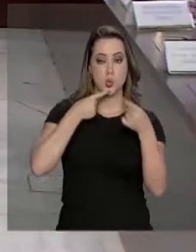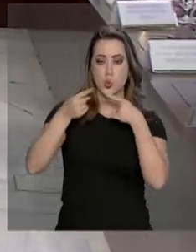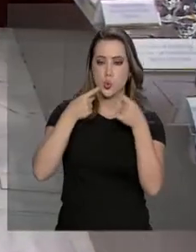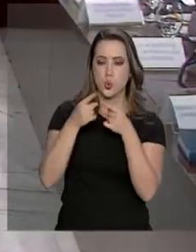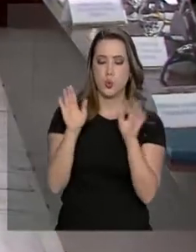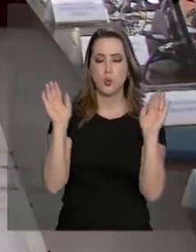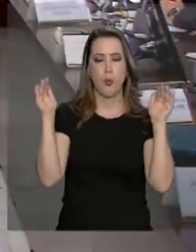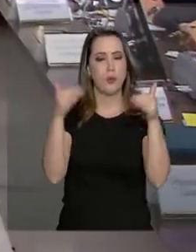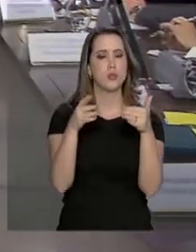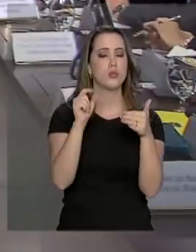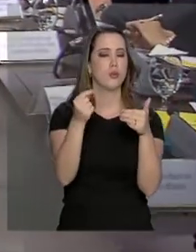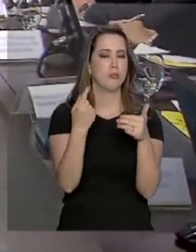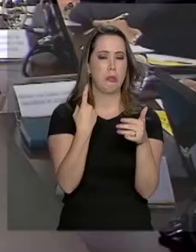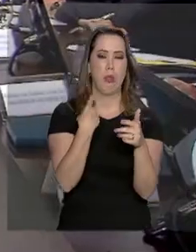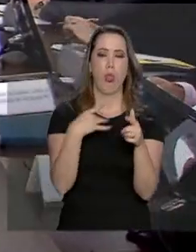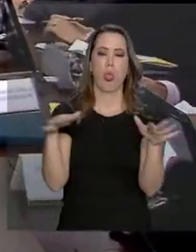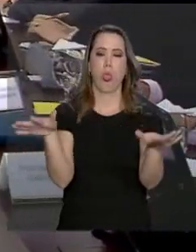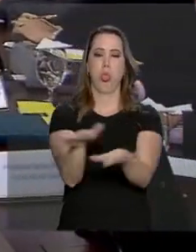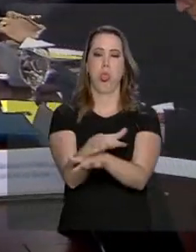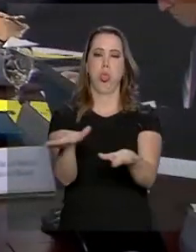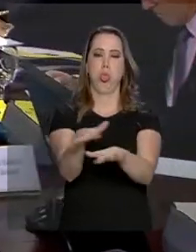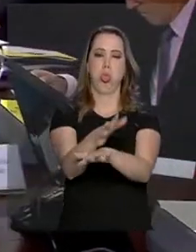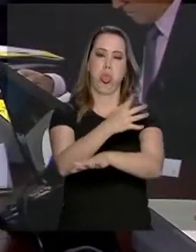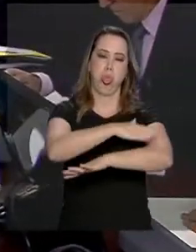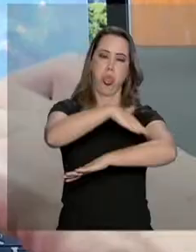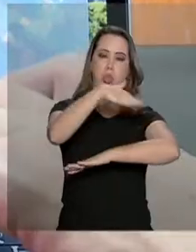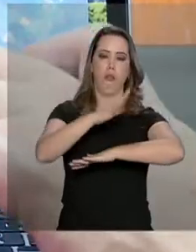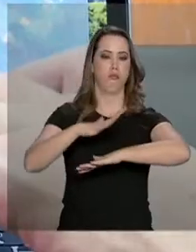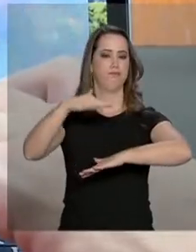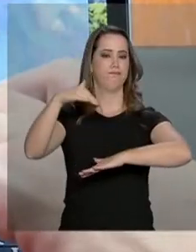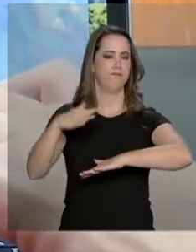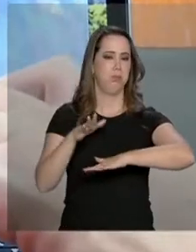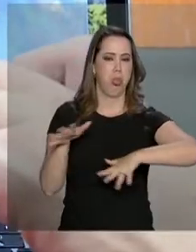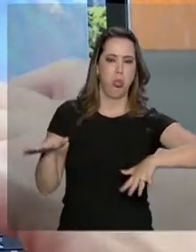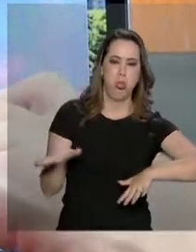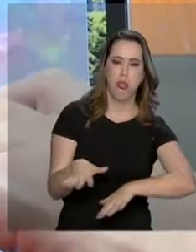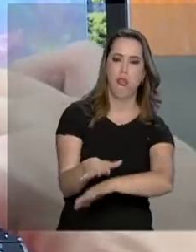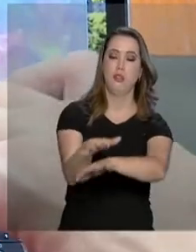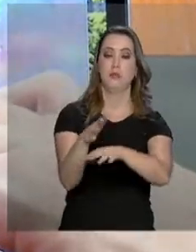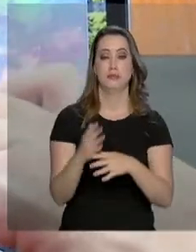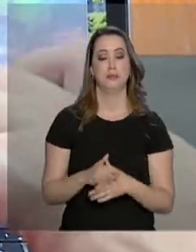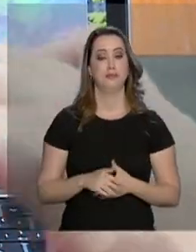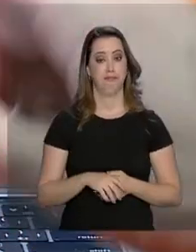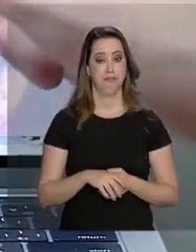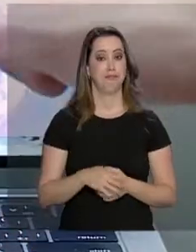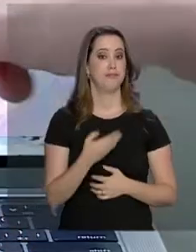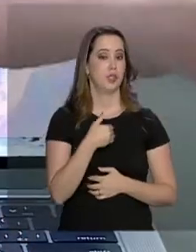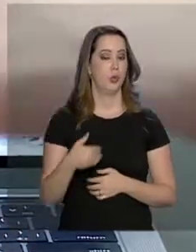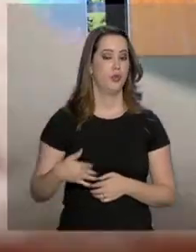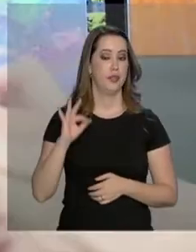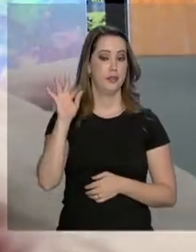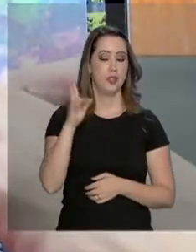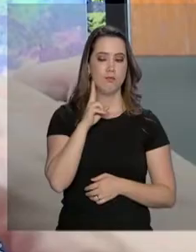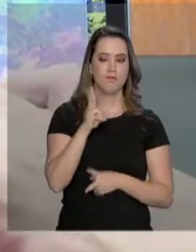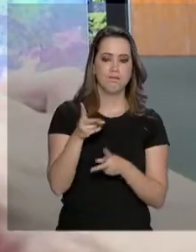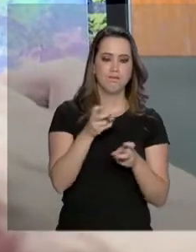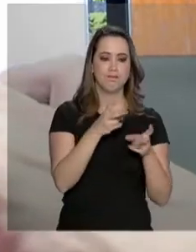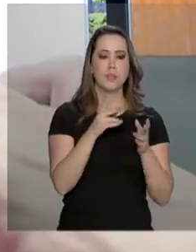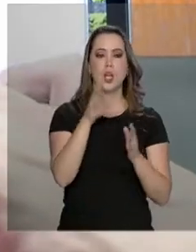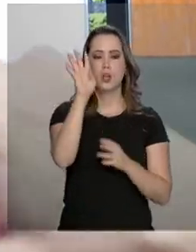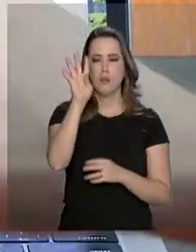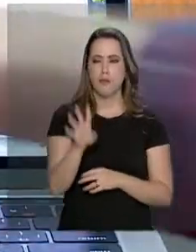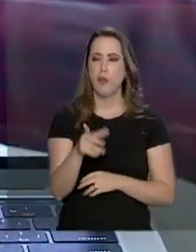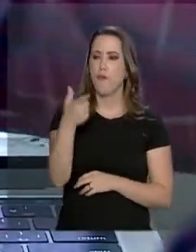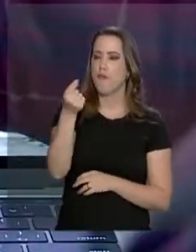giraram em torno da tragédia em Brumadinho, Minas Gerais. O governo federal já mapeou cerca de 20 mil barragens